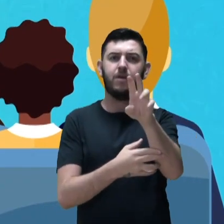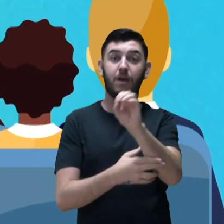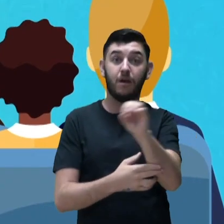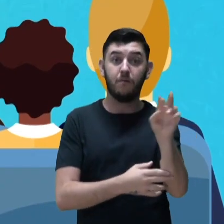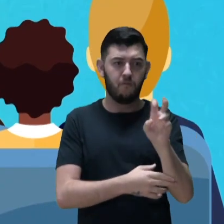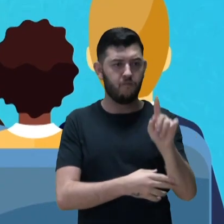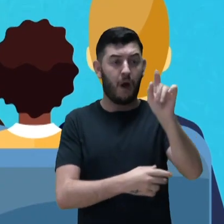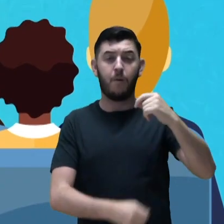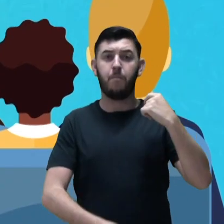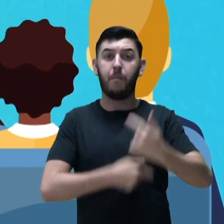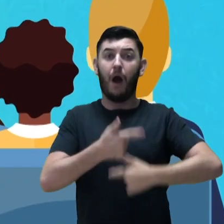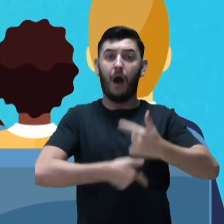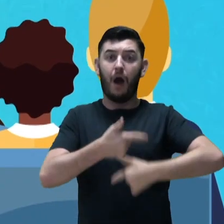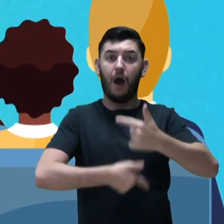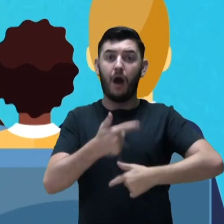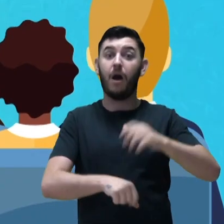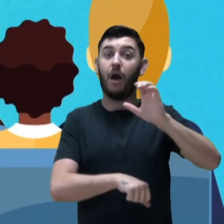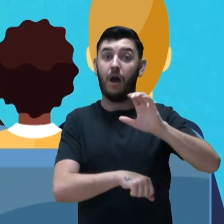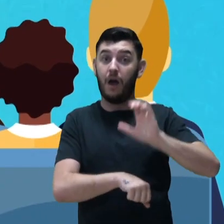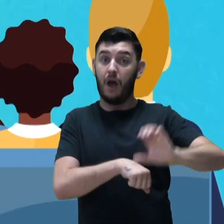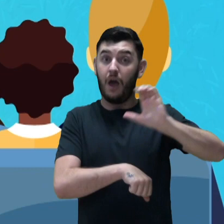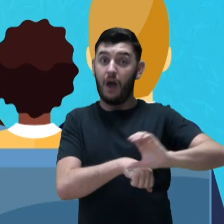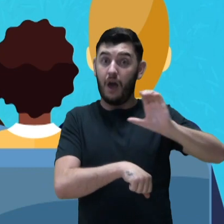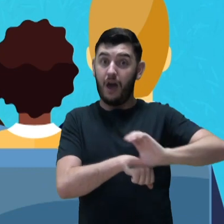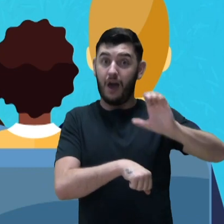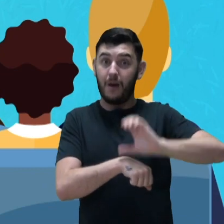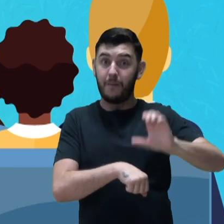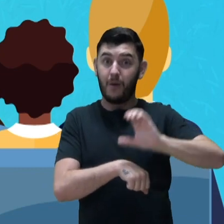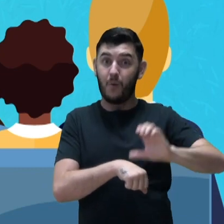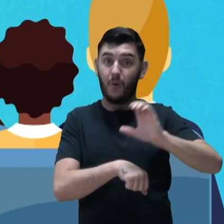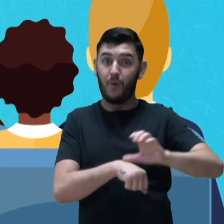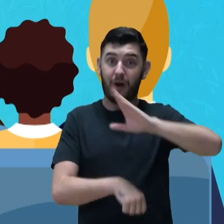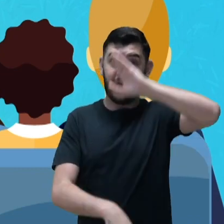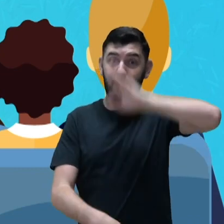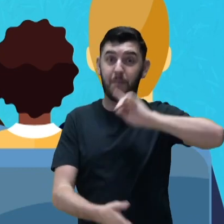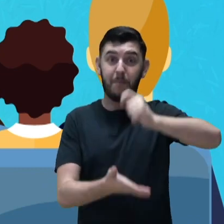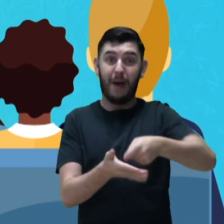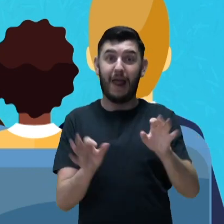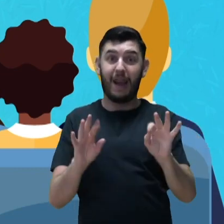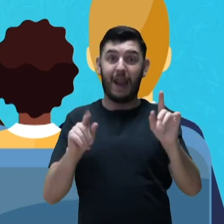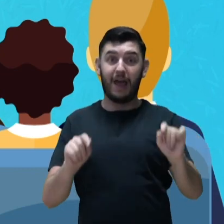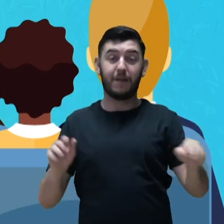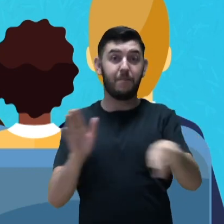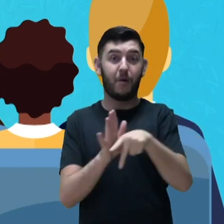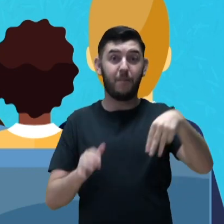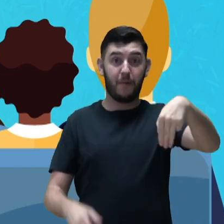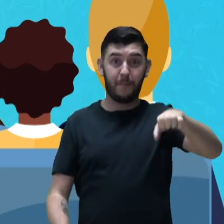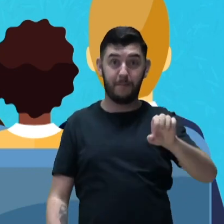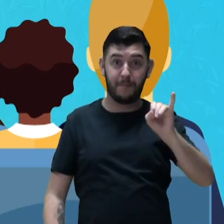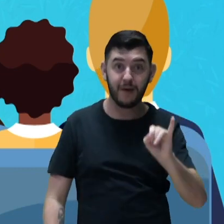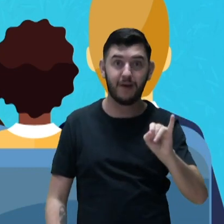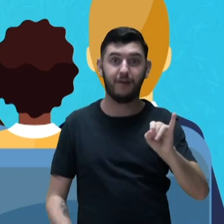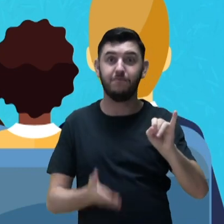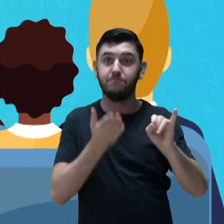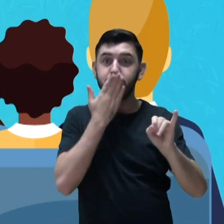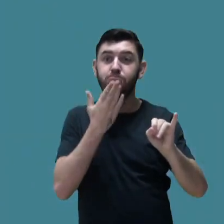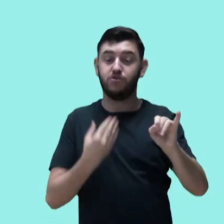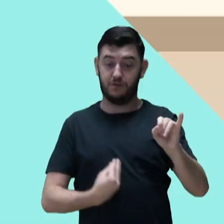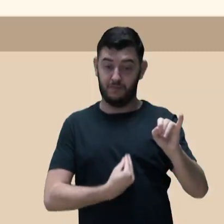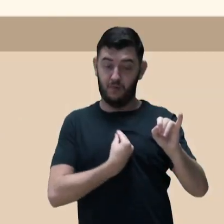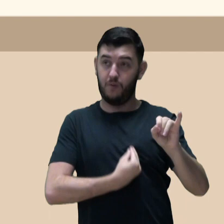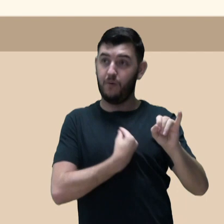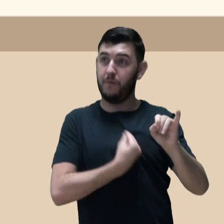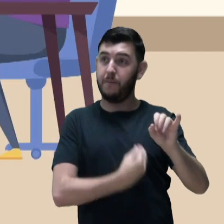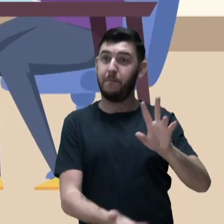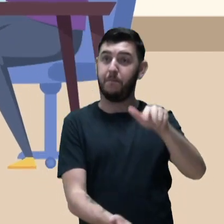vagas em cursos gratuitos de curta duração de microempreendedor individual na modalidade presencial.